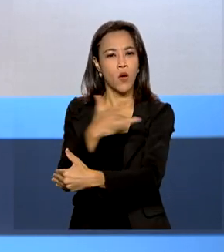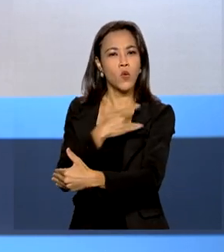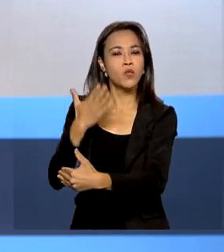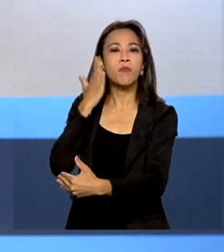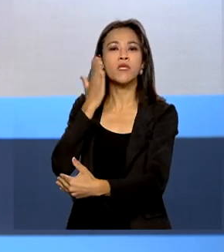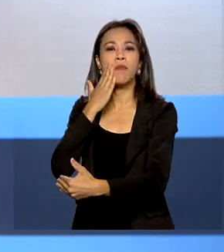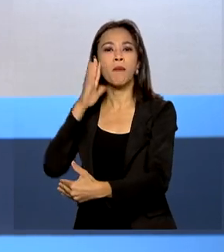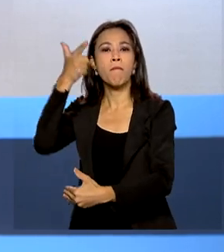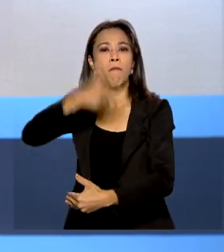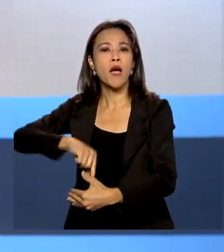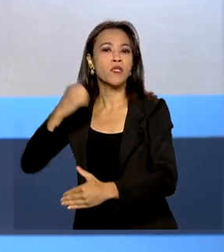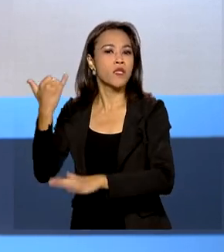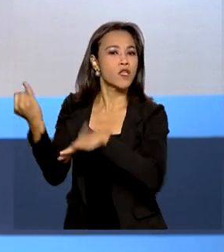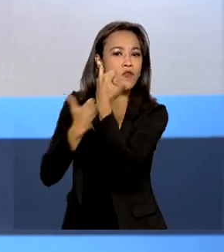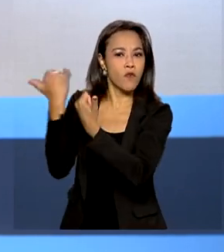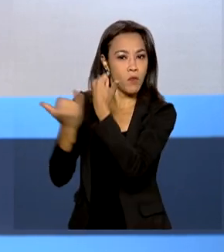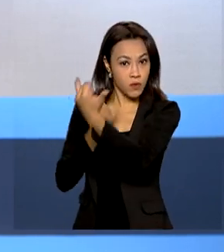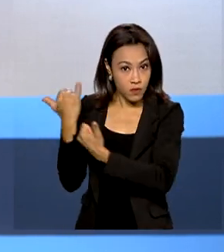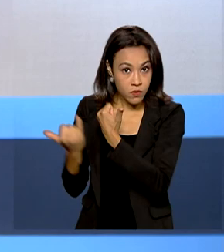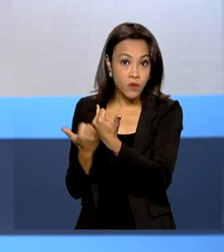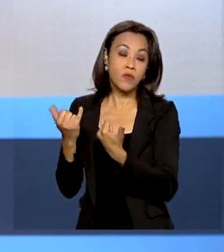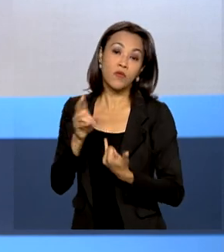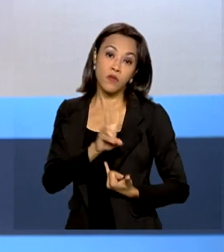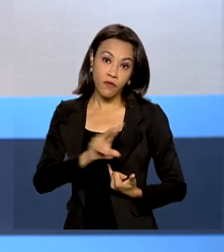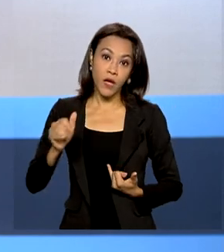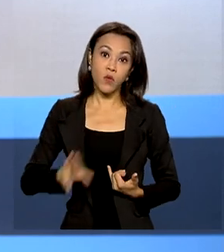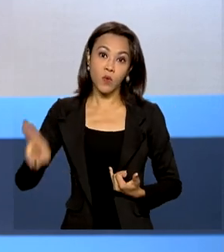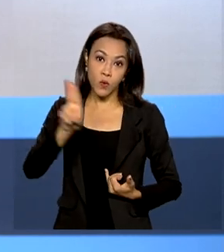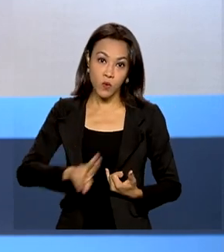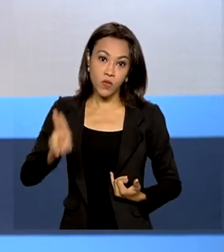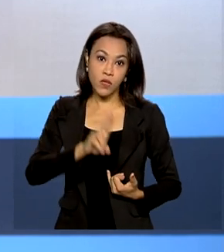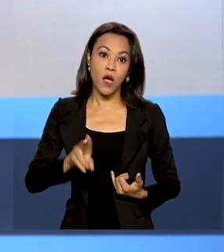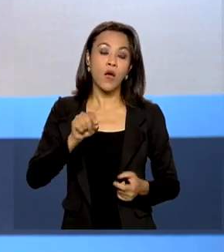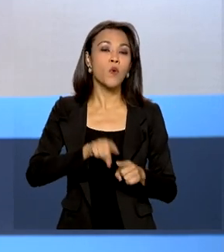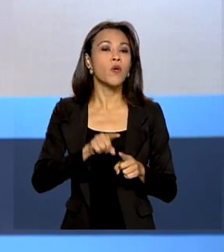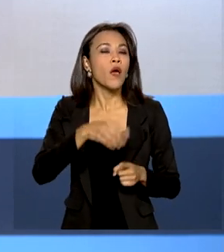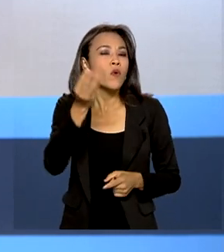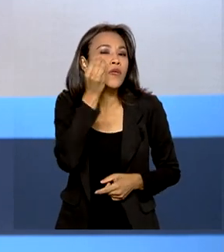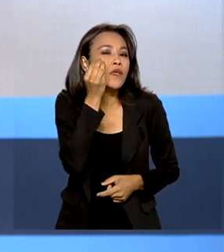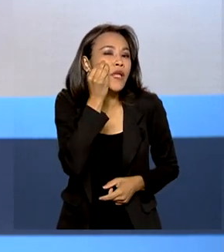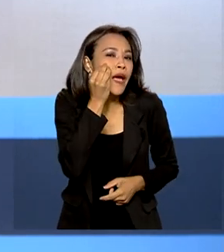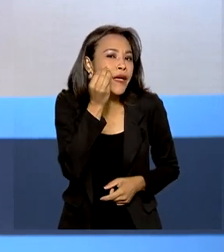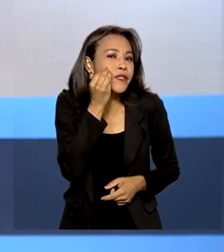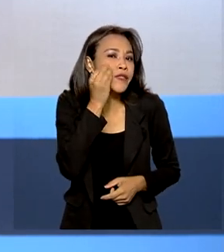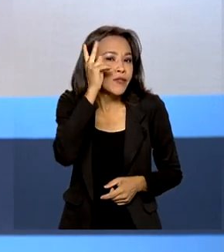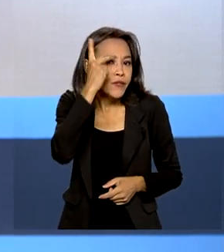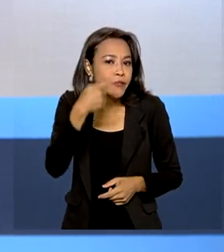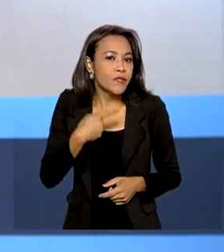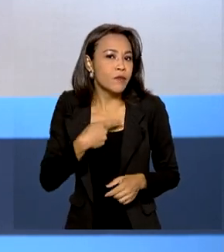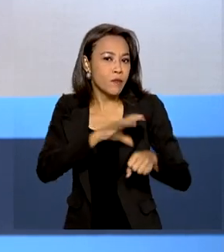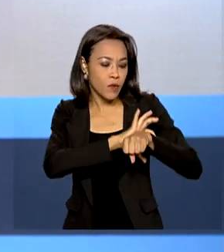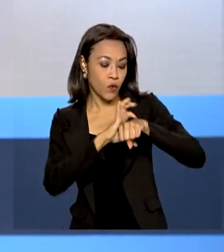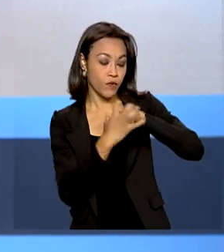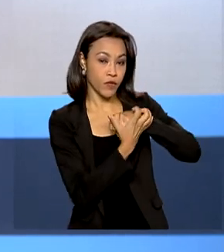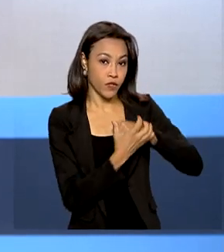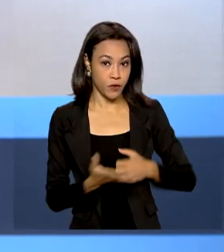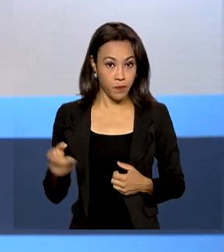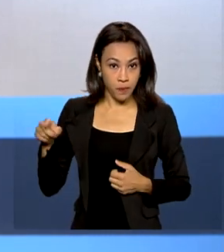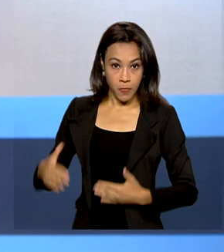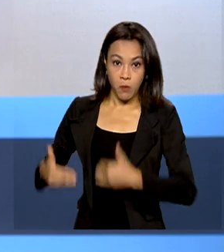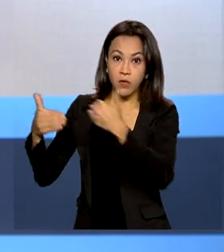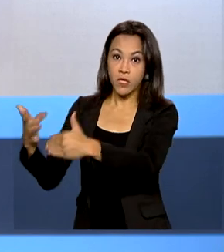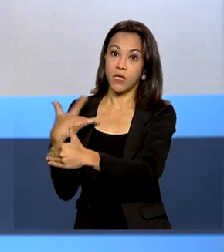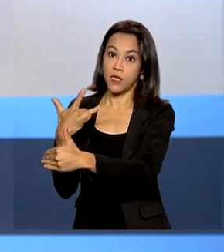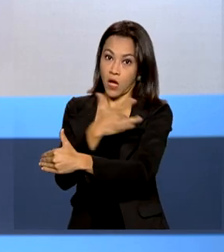política pública que vai permitir a utilização dos autotestes de detecção da Covid-19. O Ministério justifica que eles